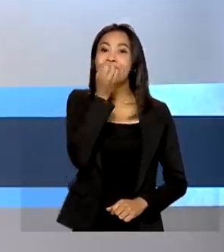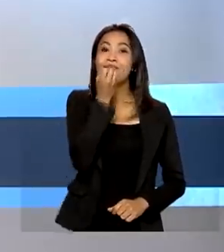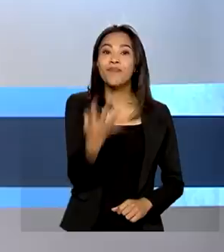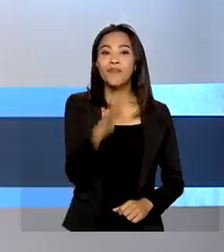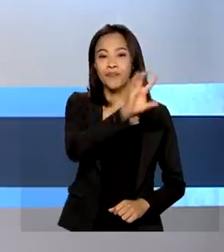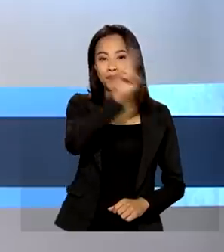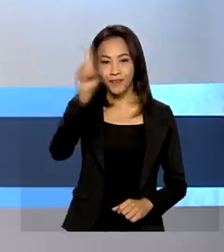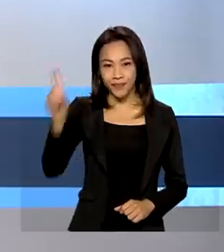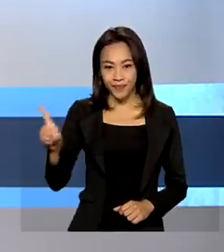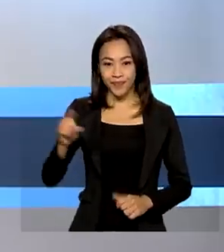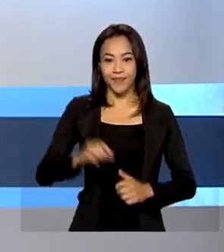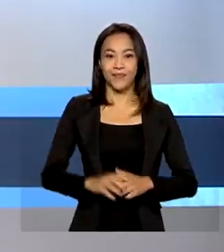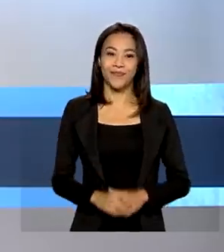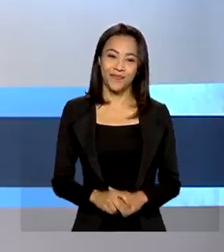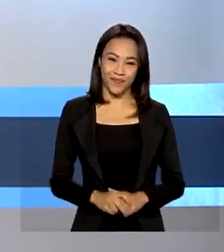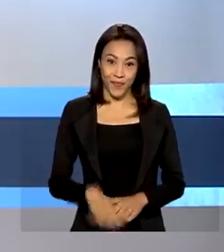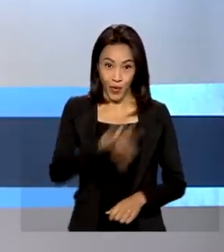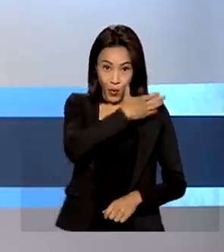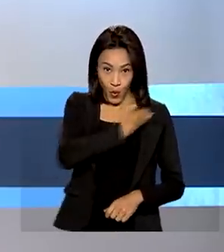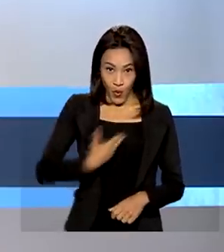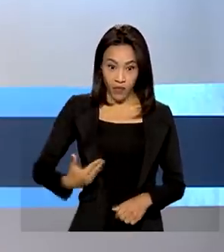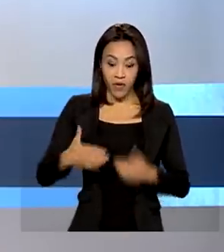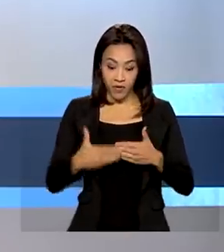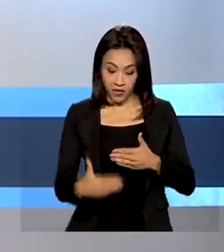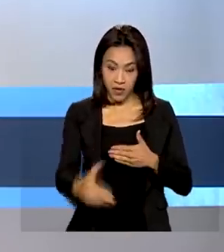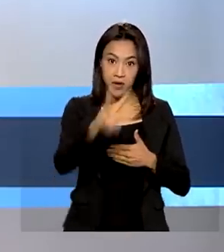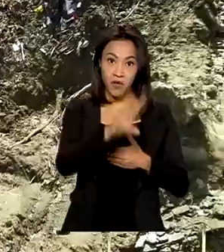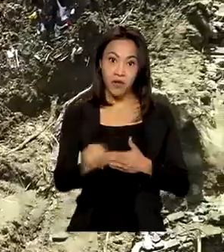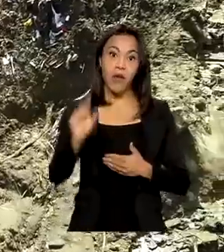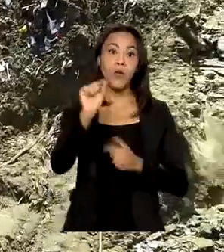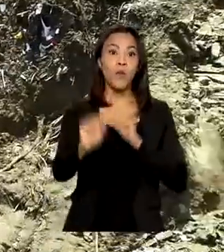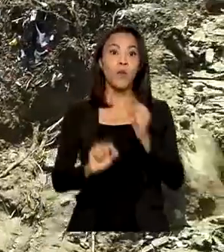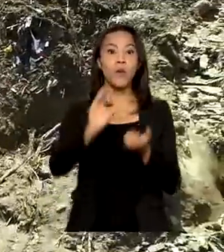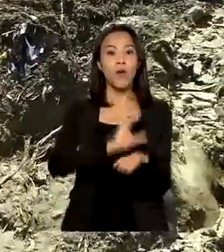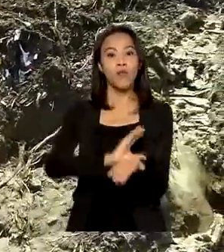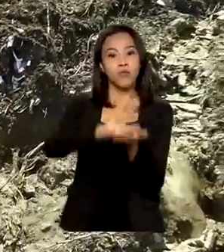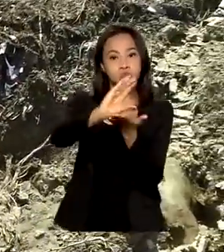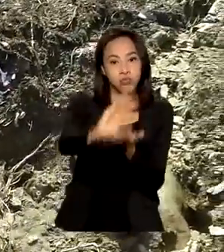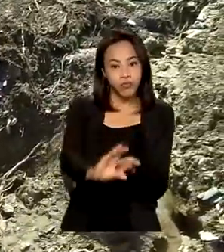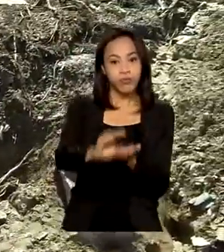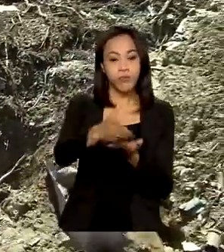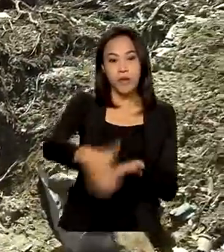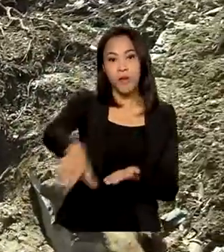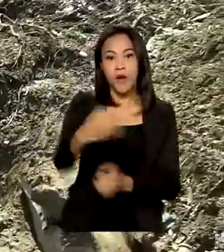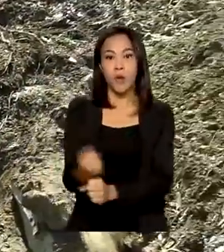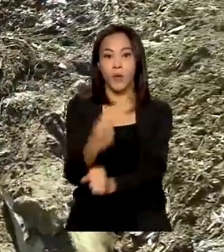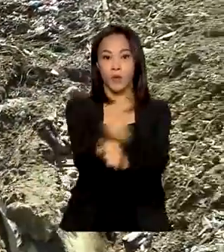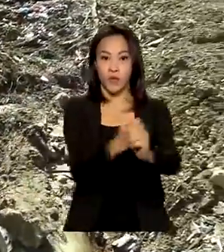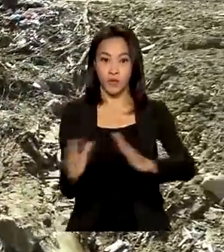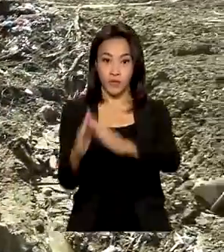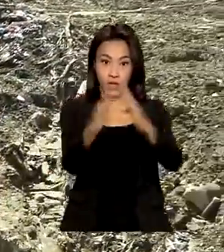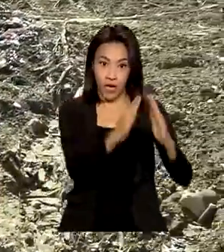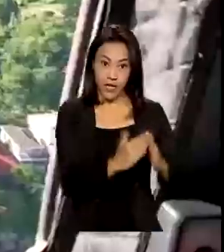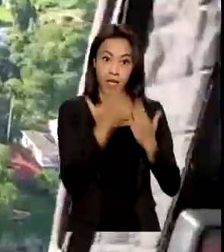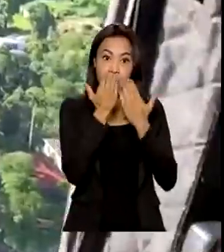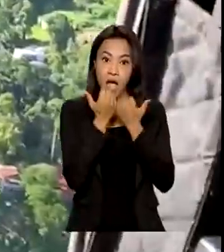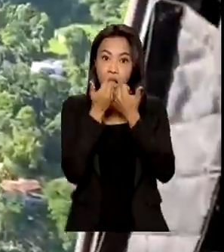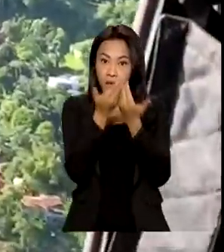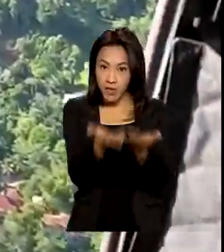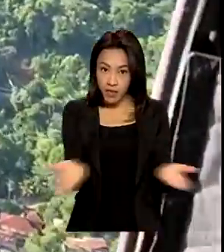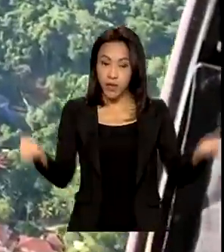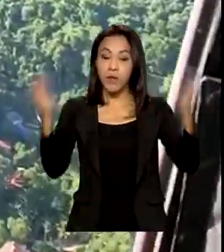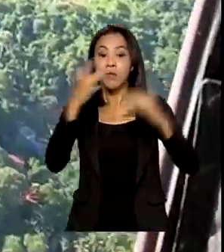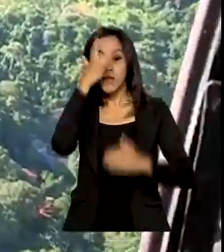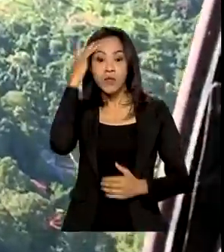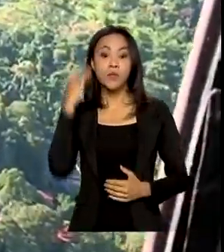Olá, bom dia! Governo vai repassar recursos para a reconstrução de casas e para a alimentação de moradores de cidades em